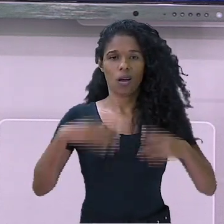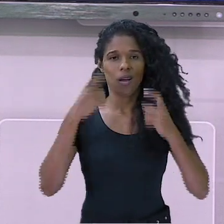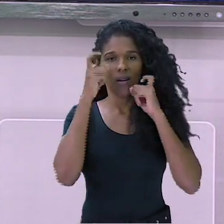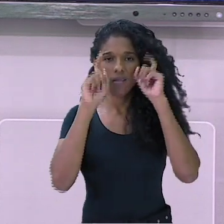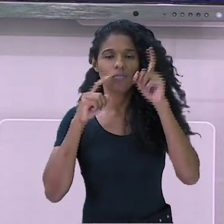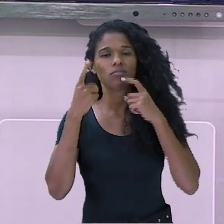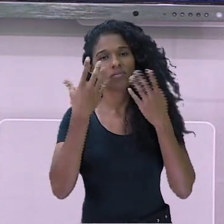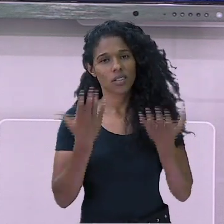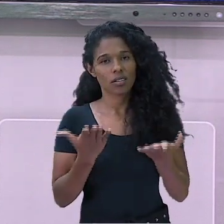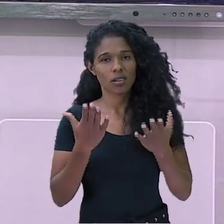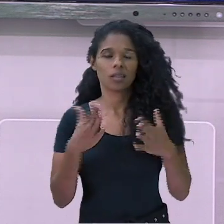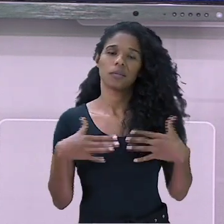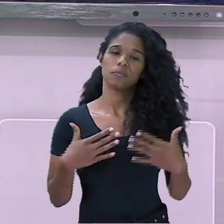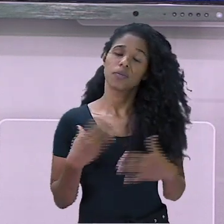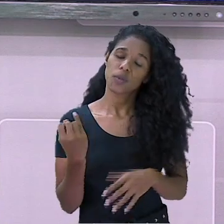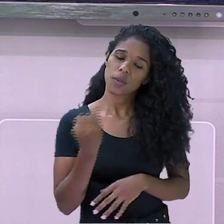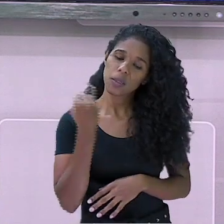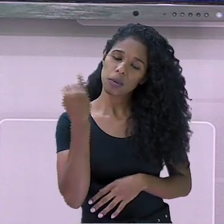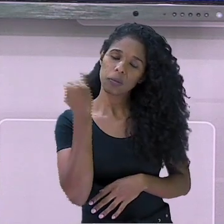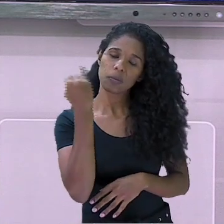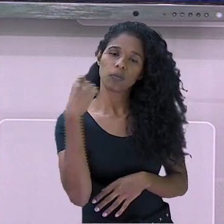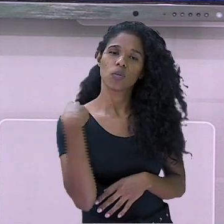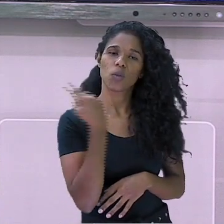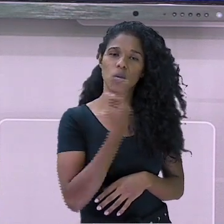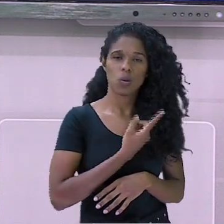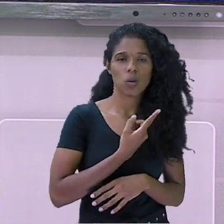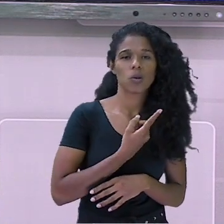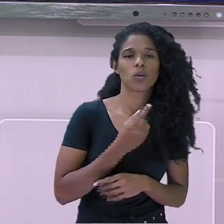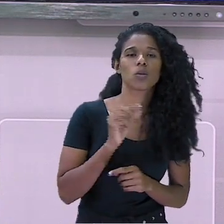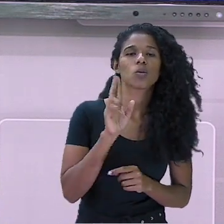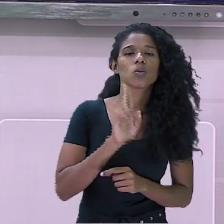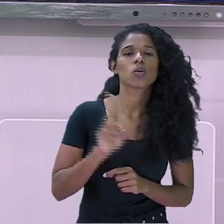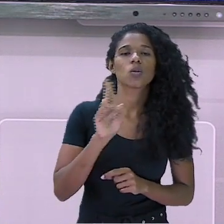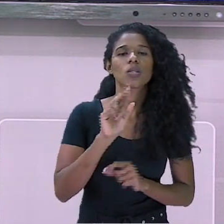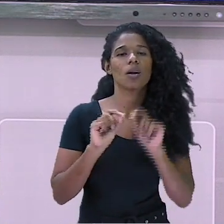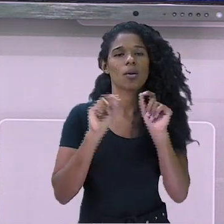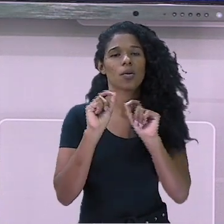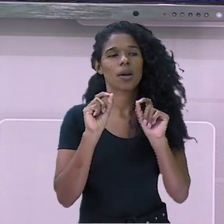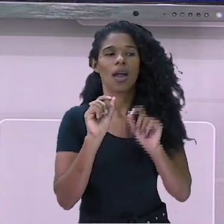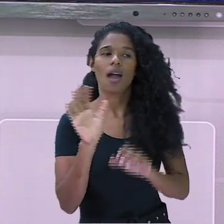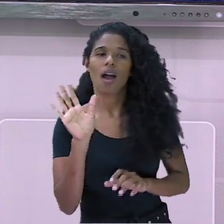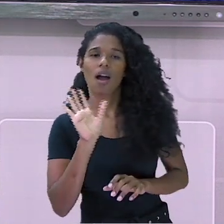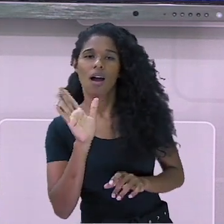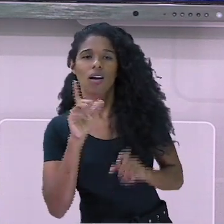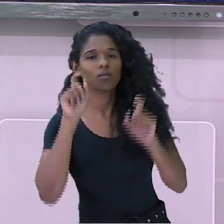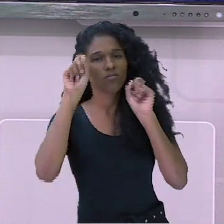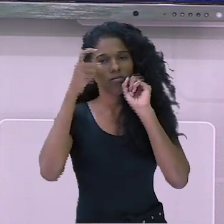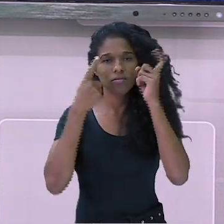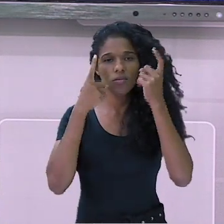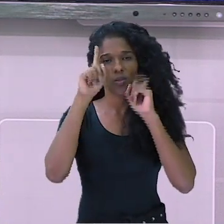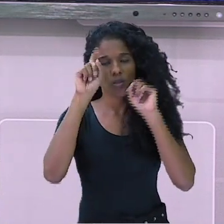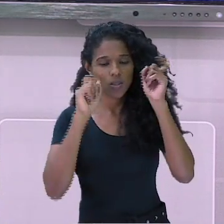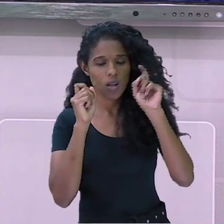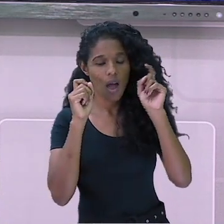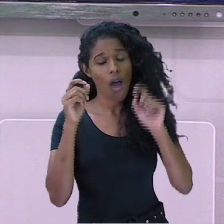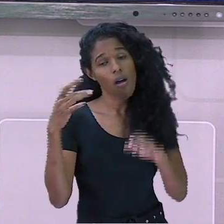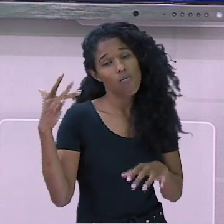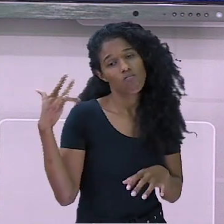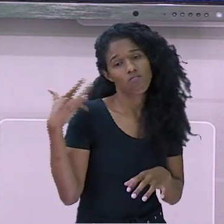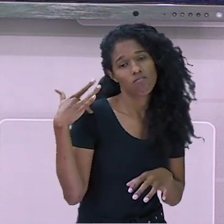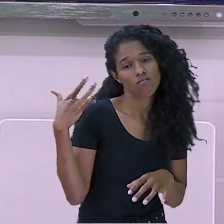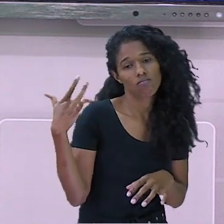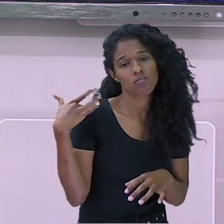é importante fazer gestos, mímicas, lembra, acenar e até tocar na pessoa no ombro ou no